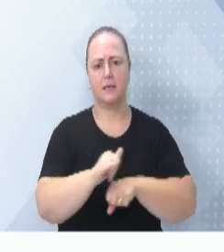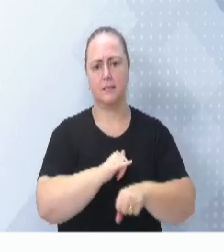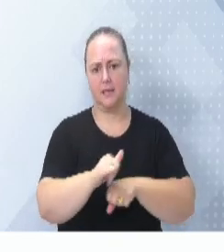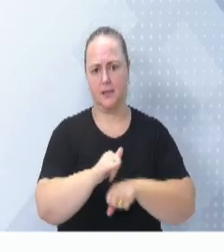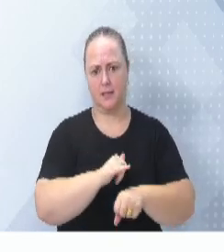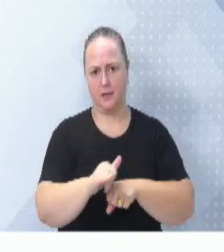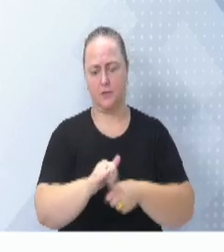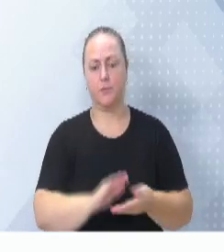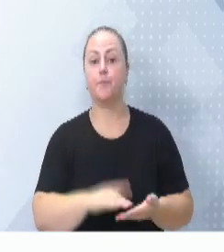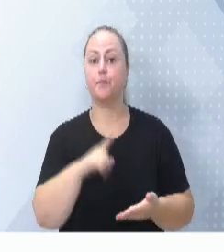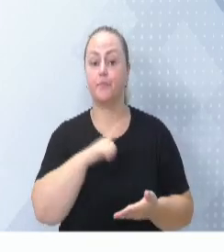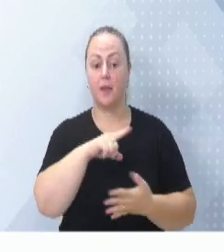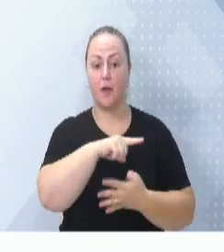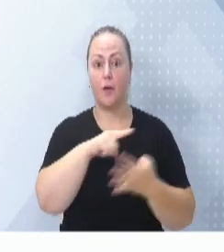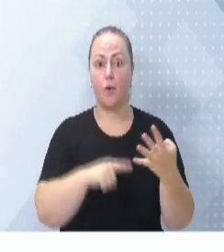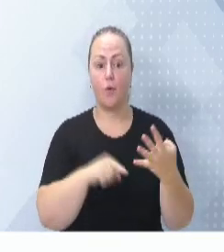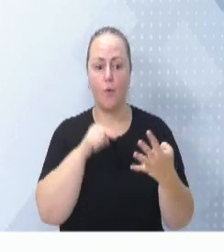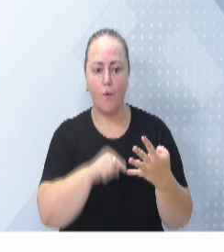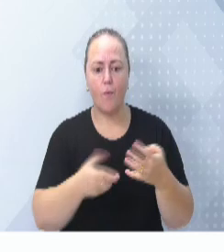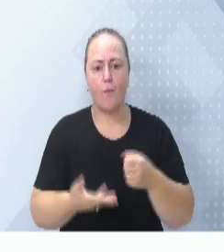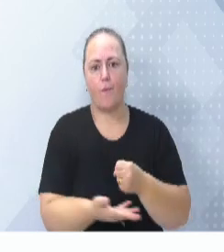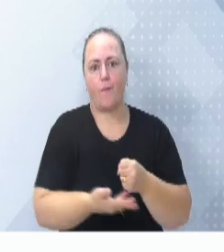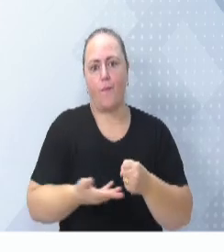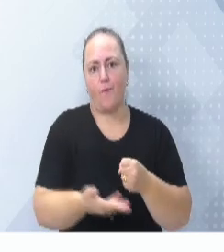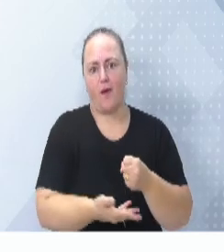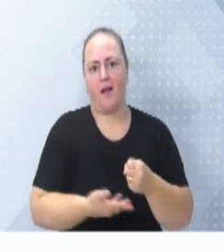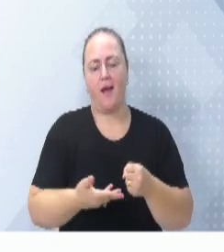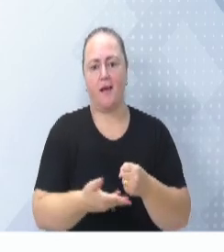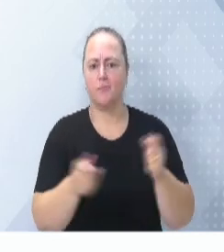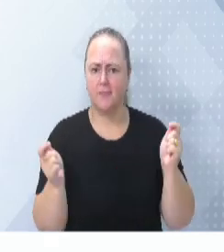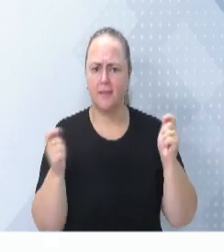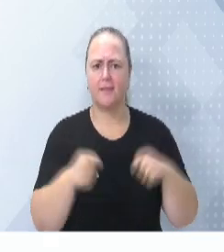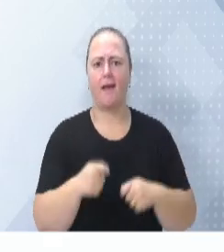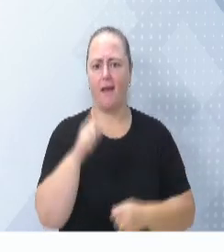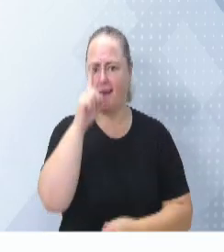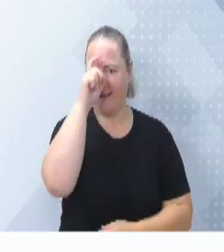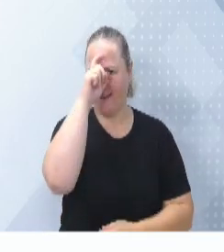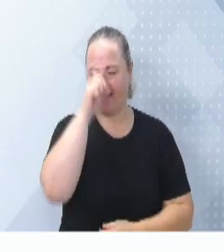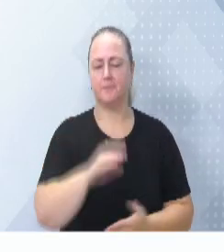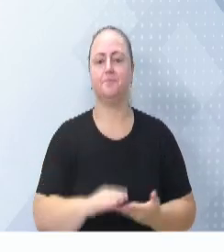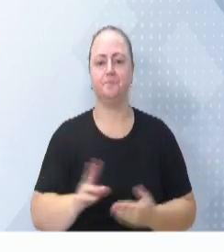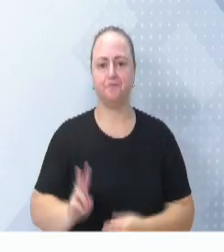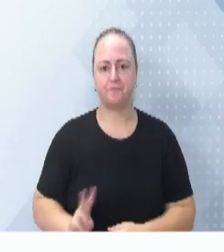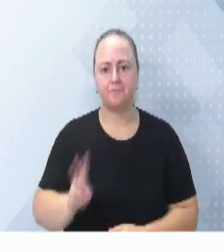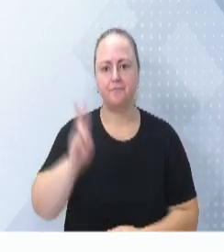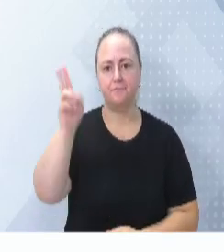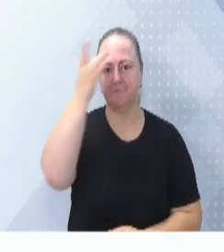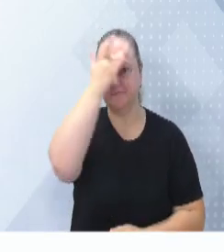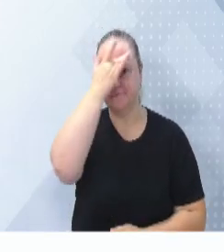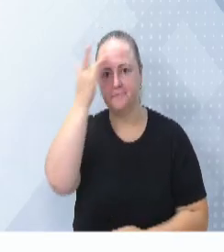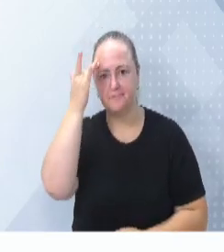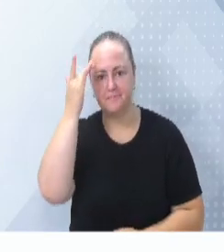quatro pilares que são fundamentais para o funcionamento do hospital, que é valorização das pessoas,